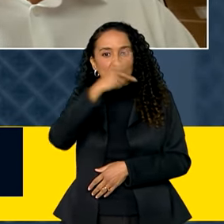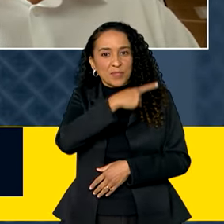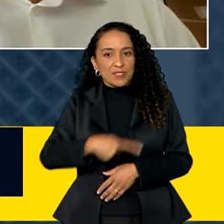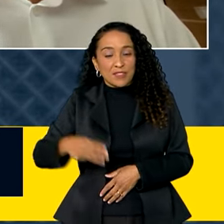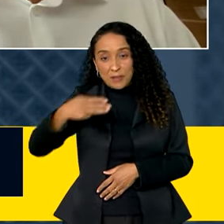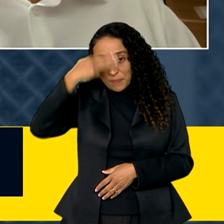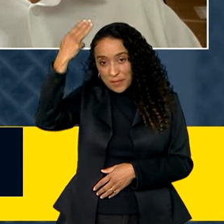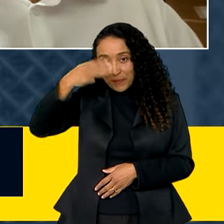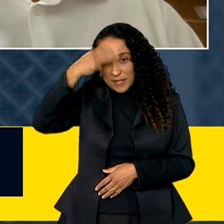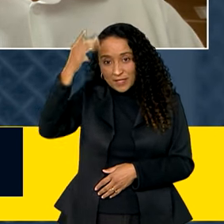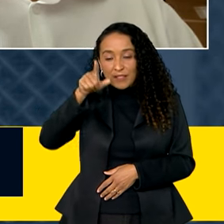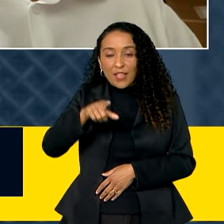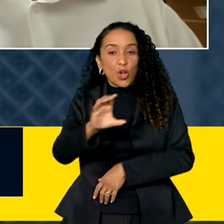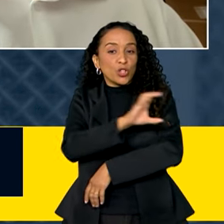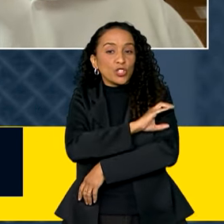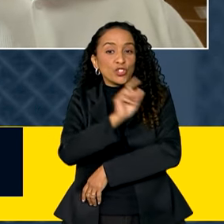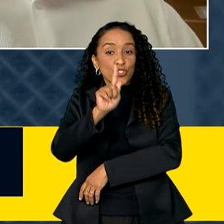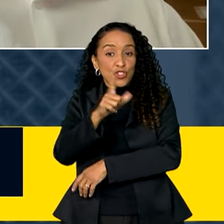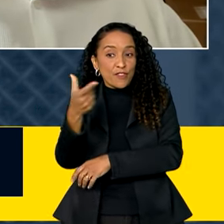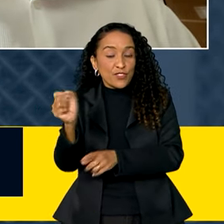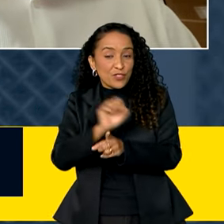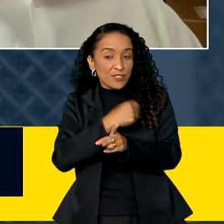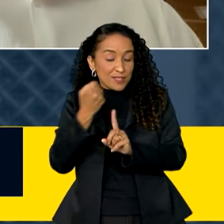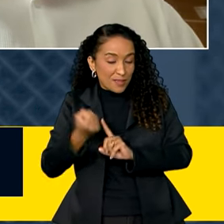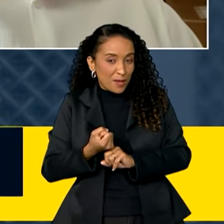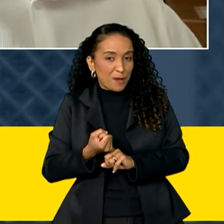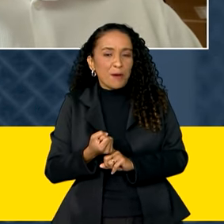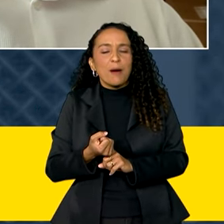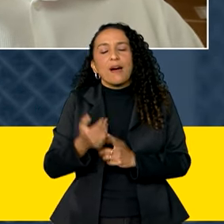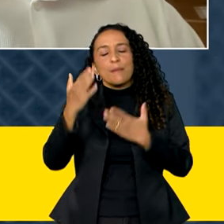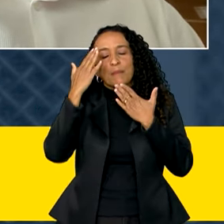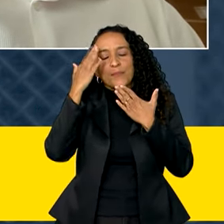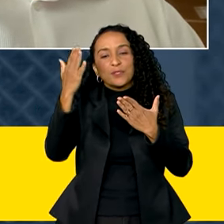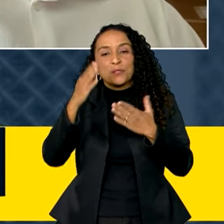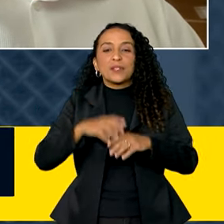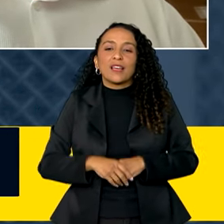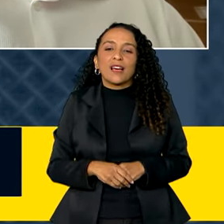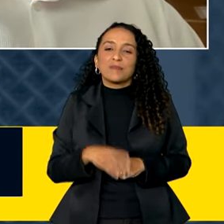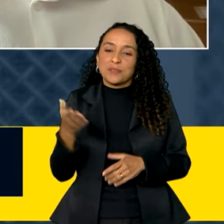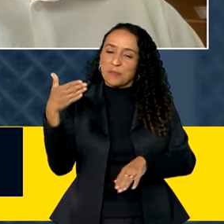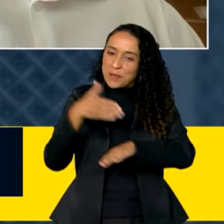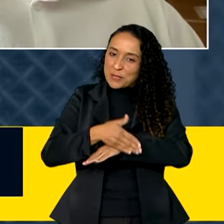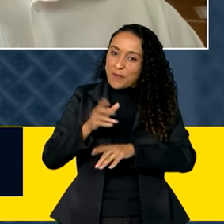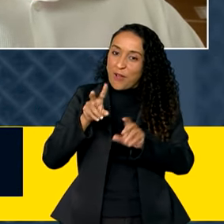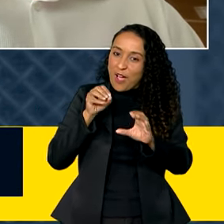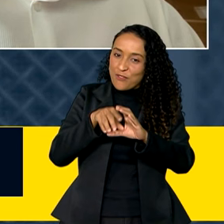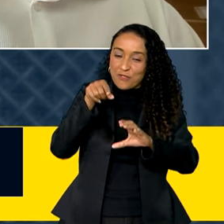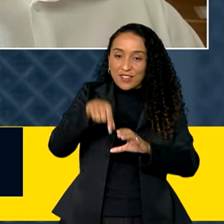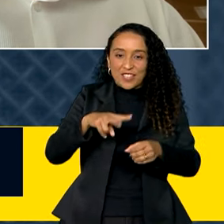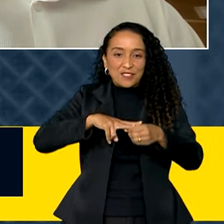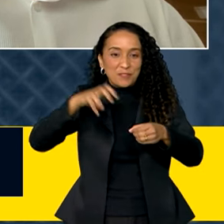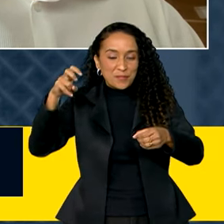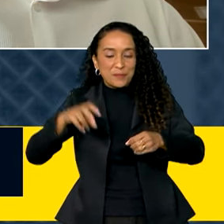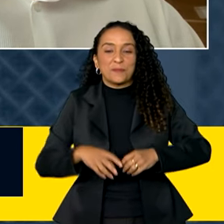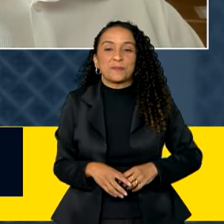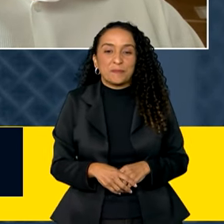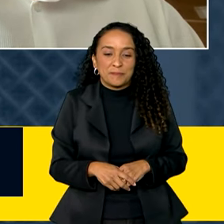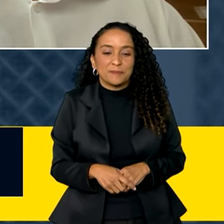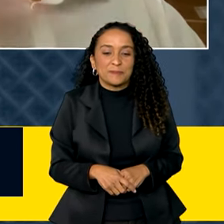Márcio Macedo, que é coordenador do G20 Social. Muito obrigada, ministro, pela sua participação ao vivo aqui na Voz do Brasil.